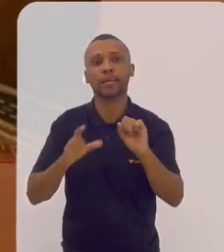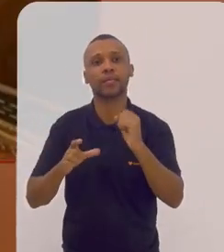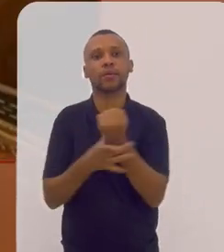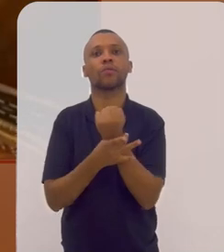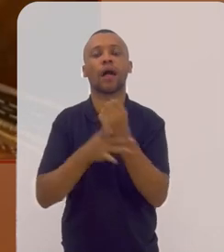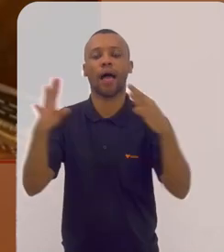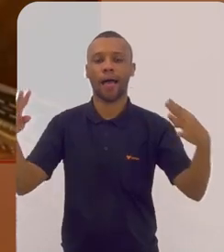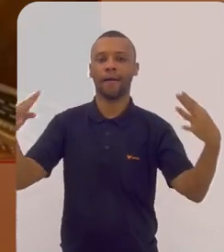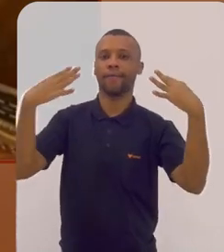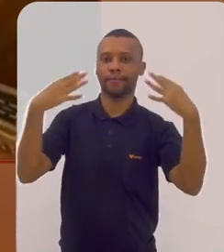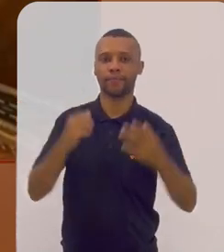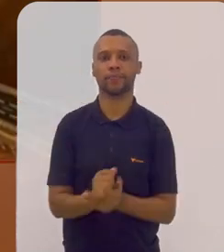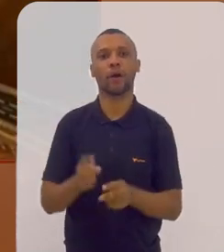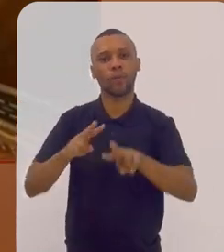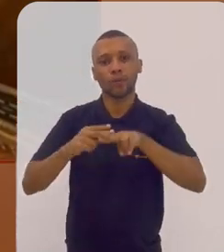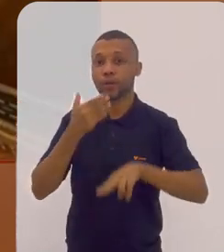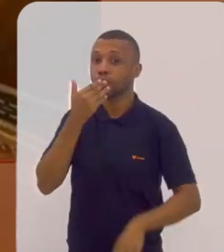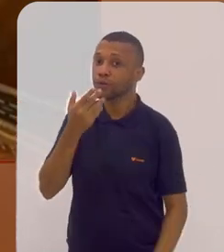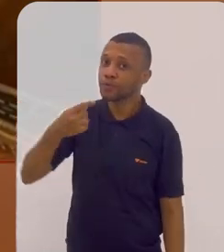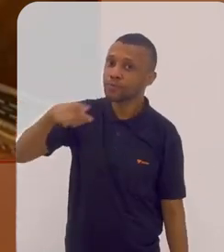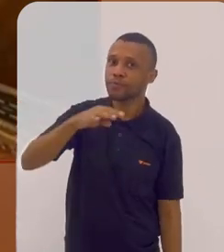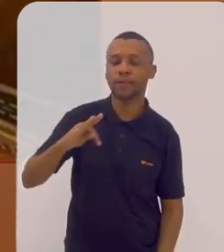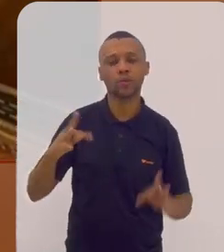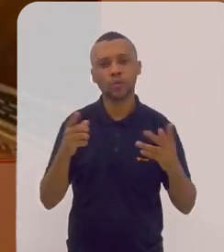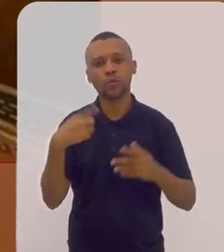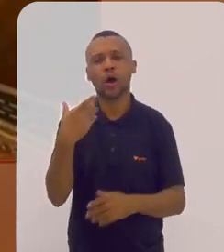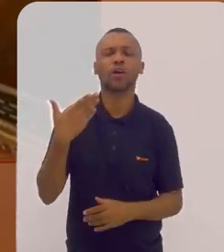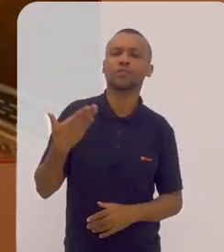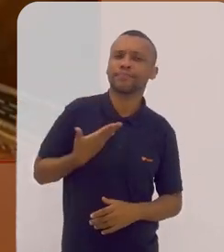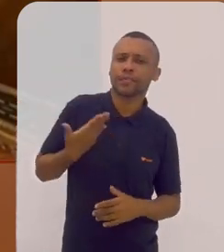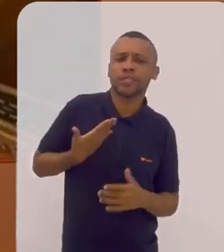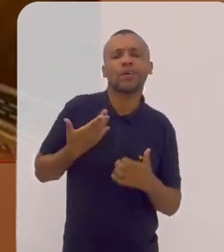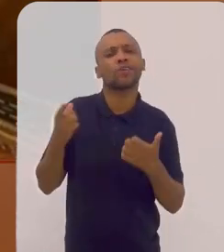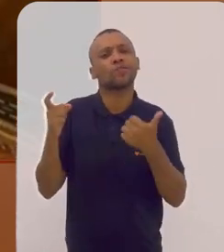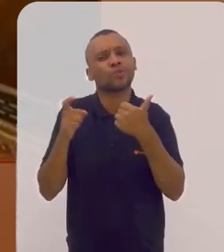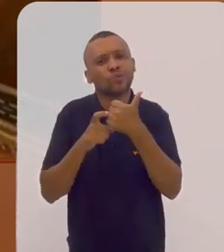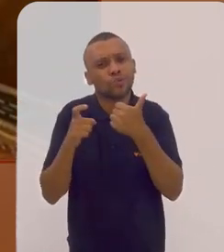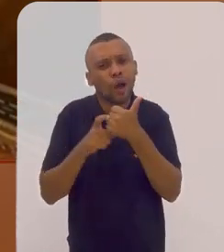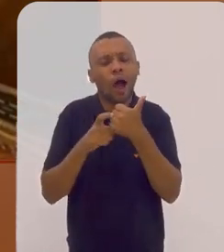assegurar visibilidade então por isso eu queria pedir para todos os nossos